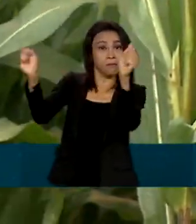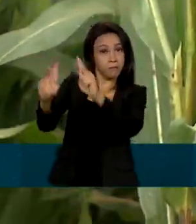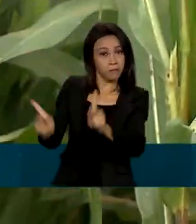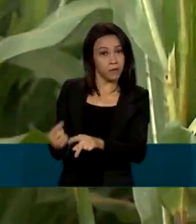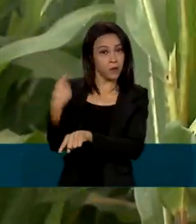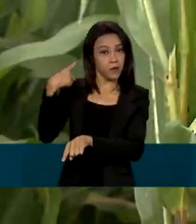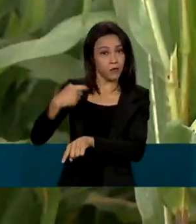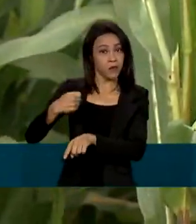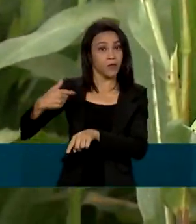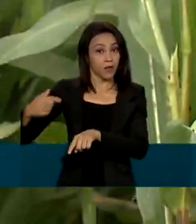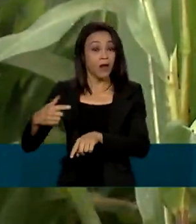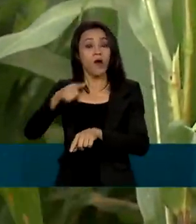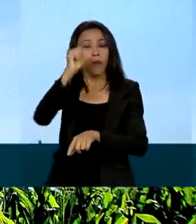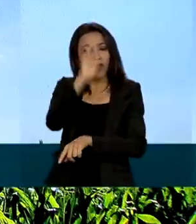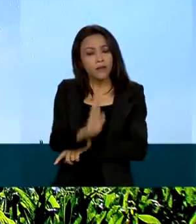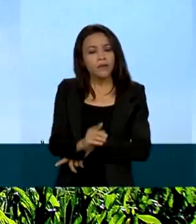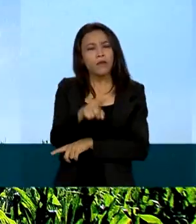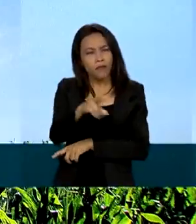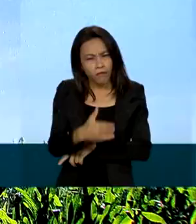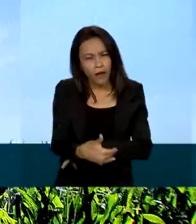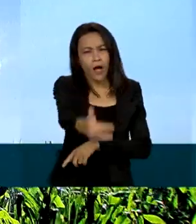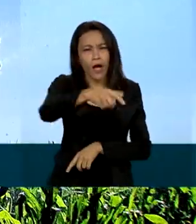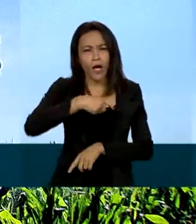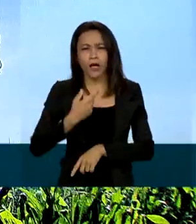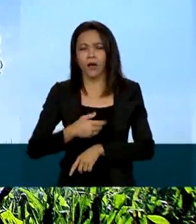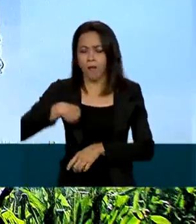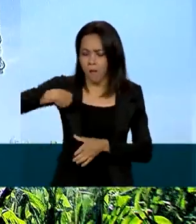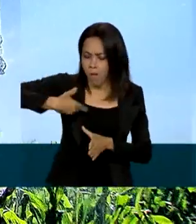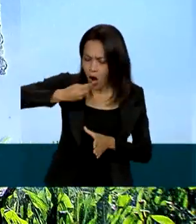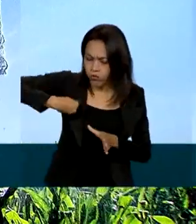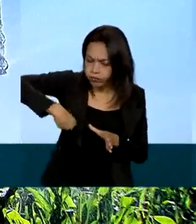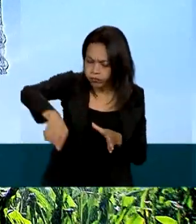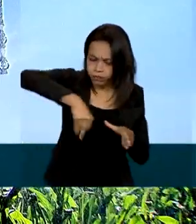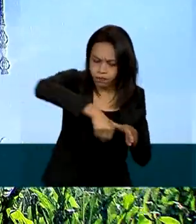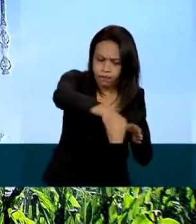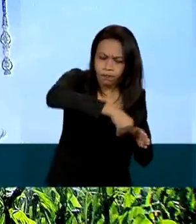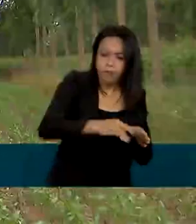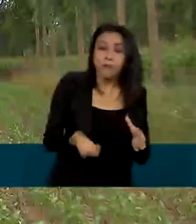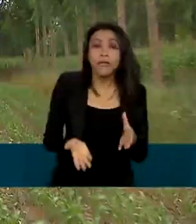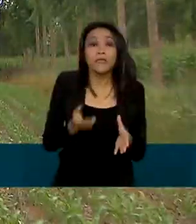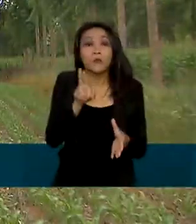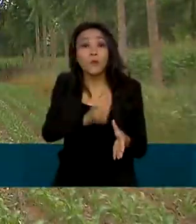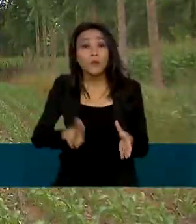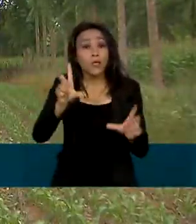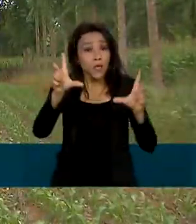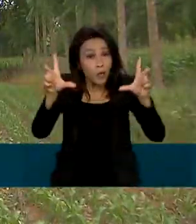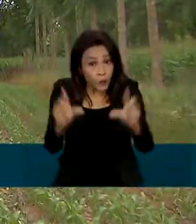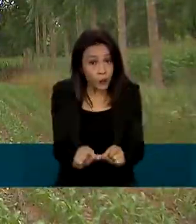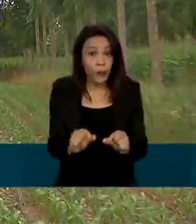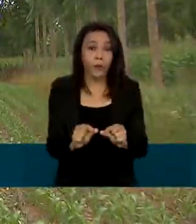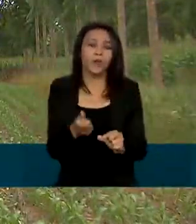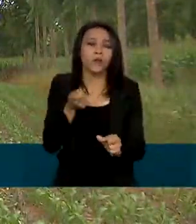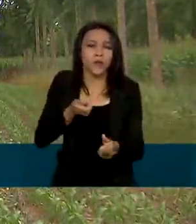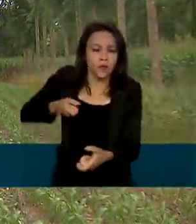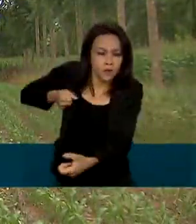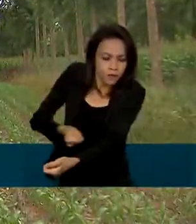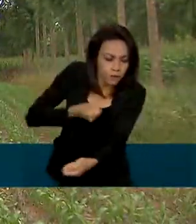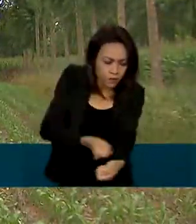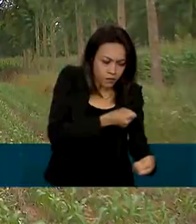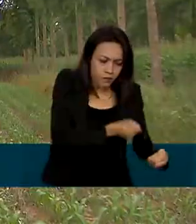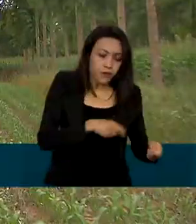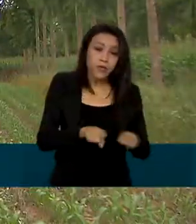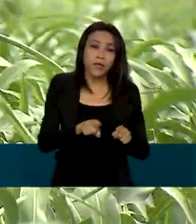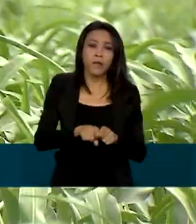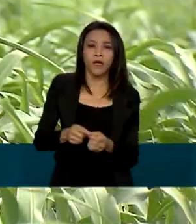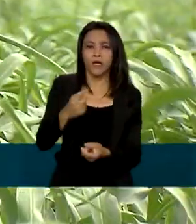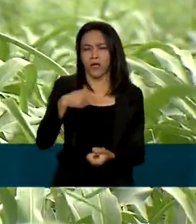devem produzir mais alimentos utilizando menos água, fertilizantes e pesticidas, diminuindo a emissão de gases de efeito estufa